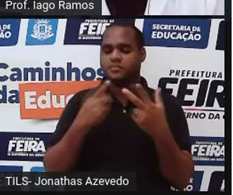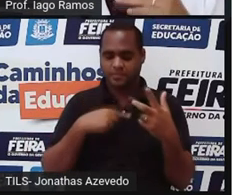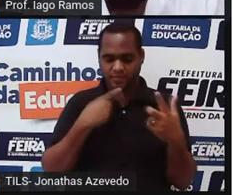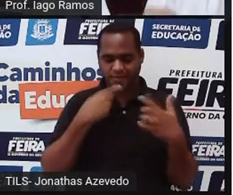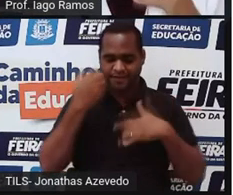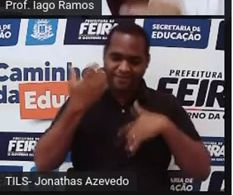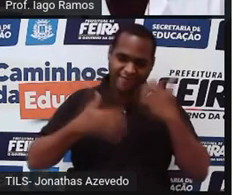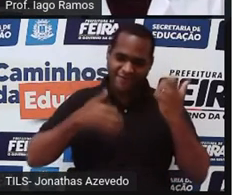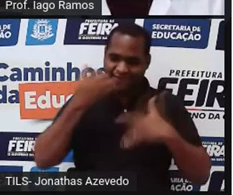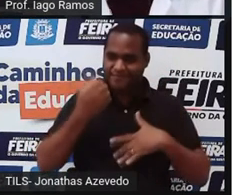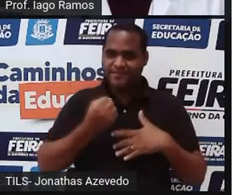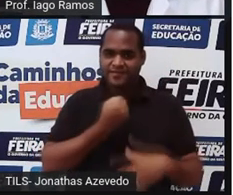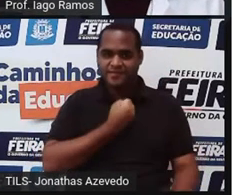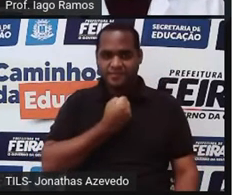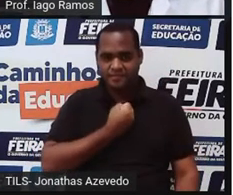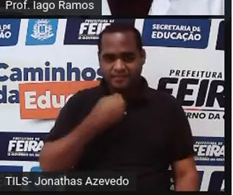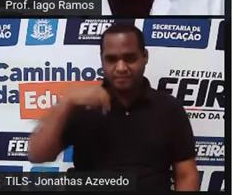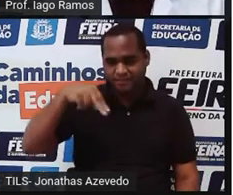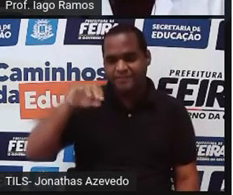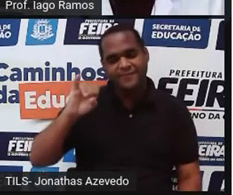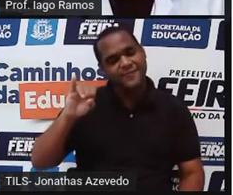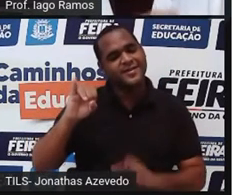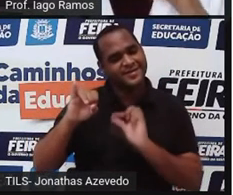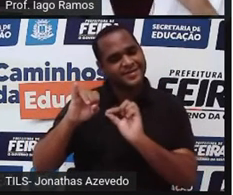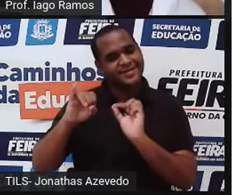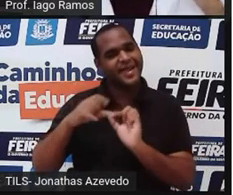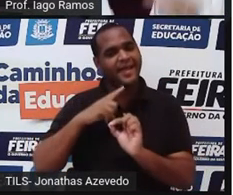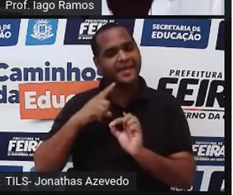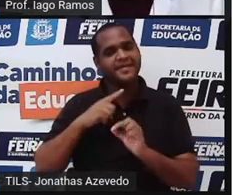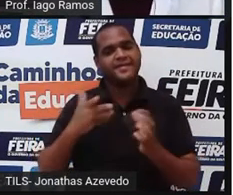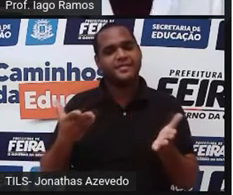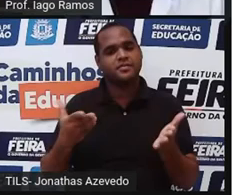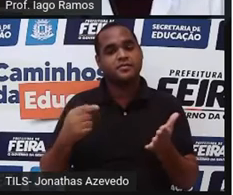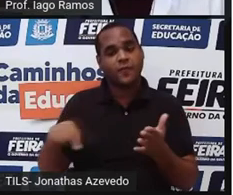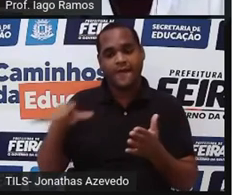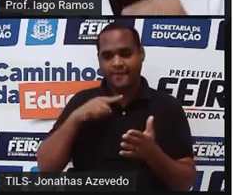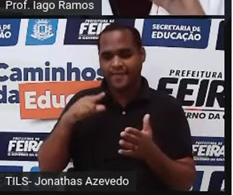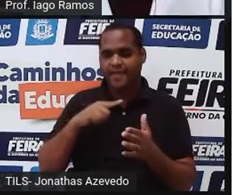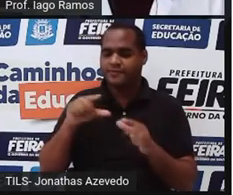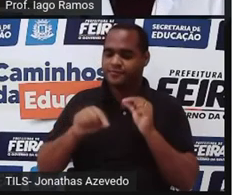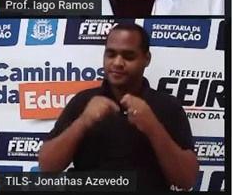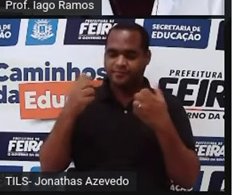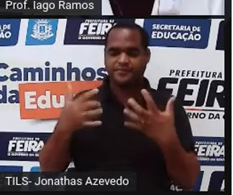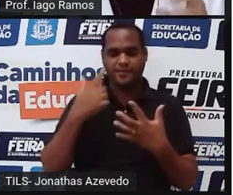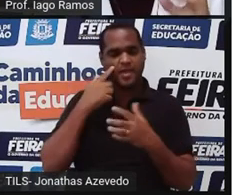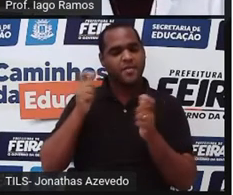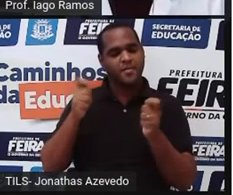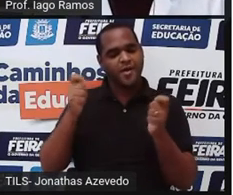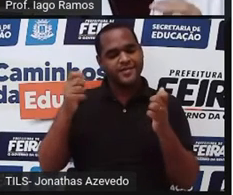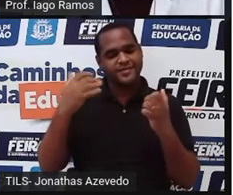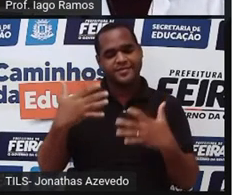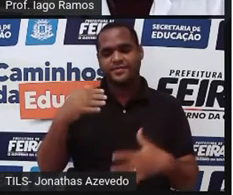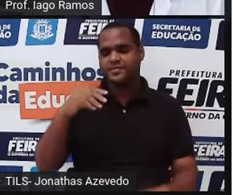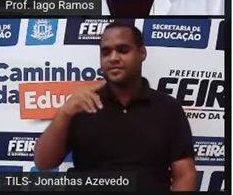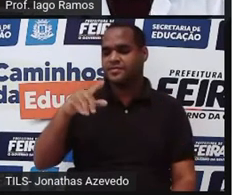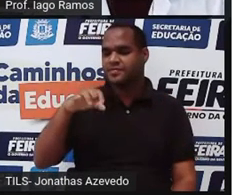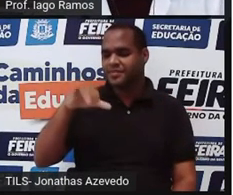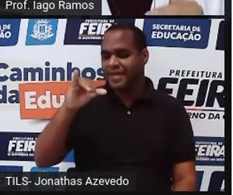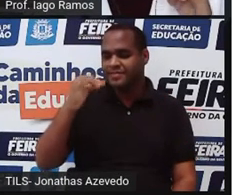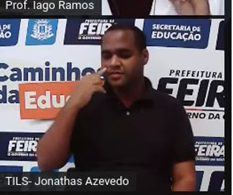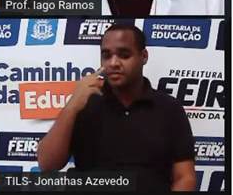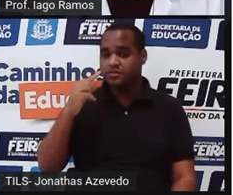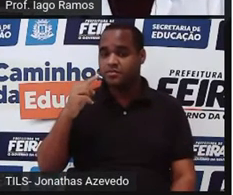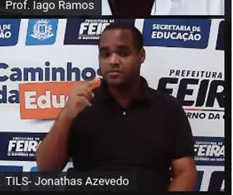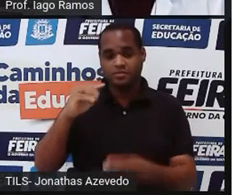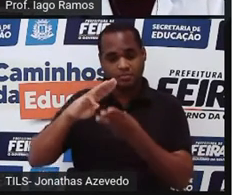falar desses números aqui. Beleza? Tá? A gente teve essa aula, você pode buscar na playlist de matemática,